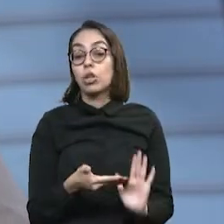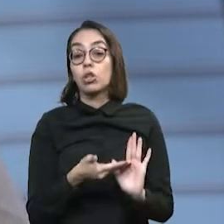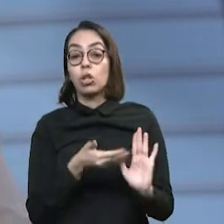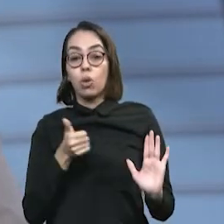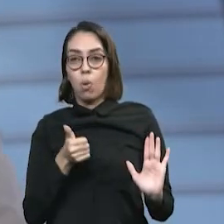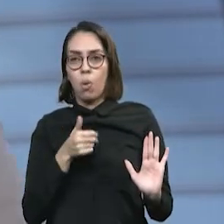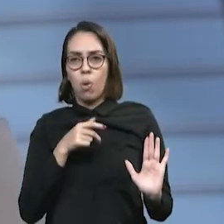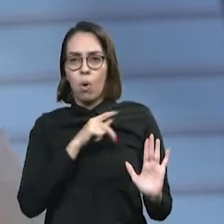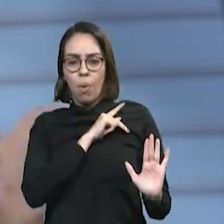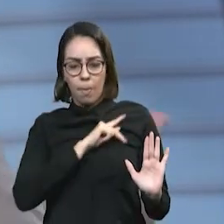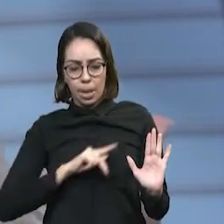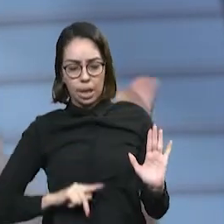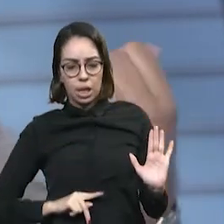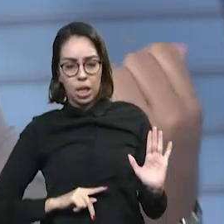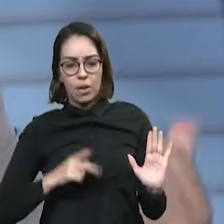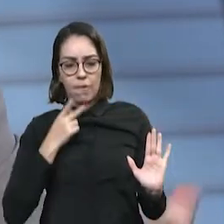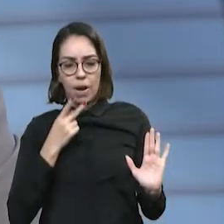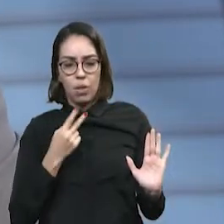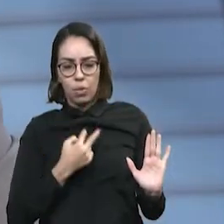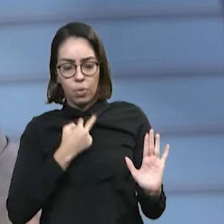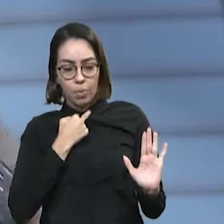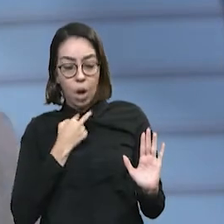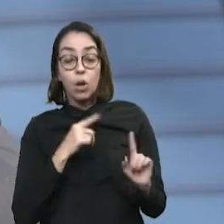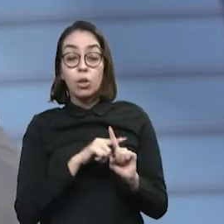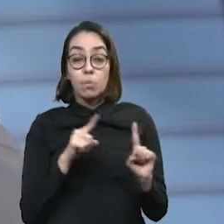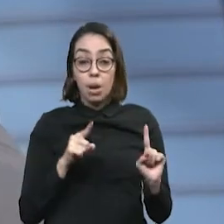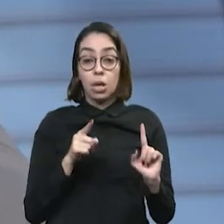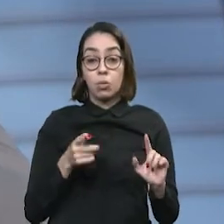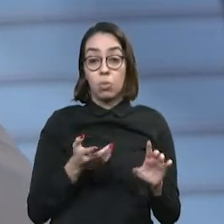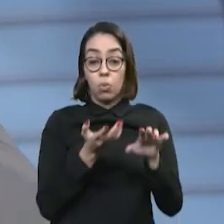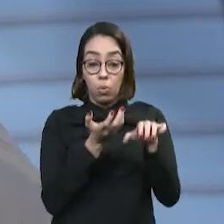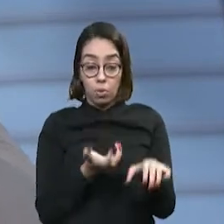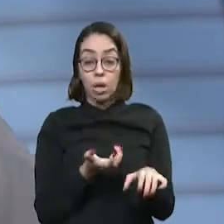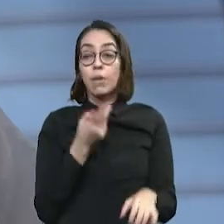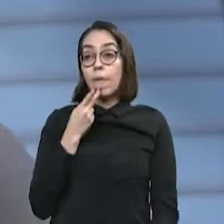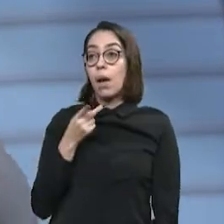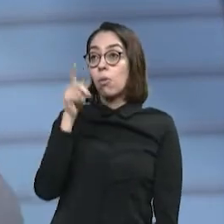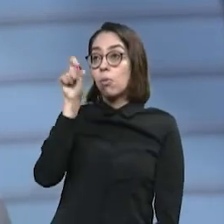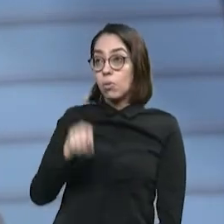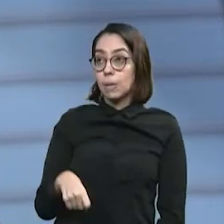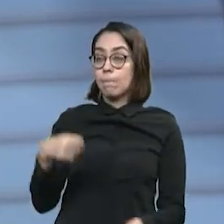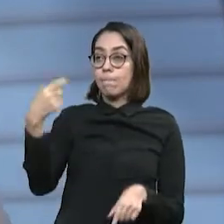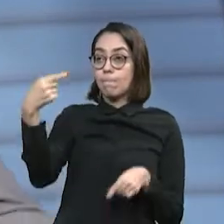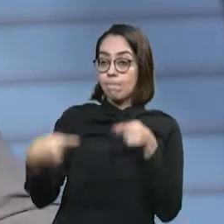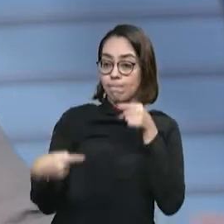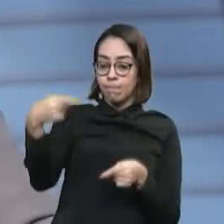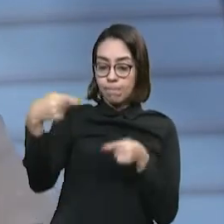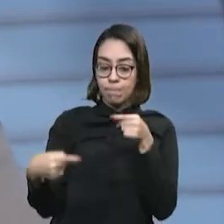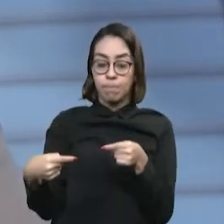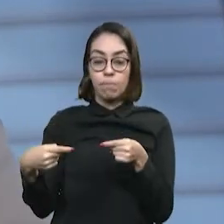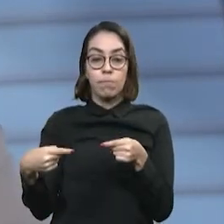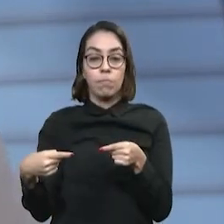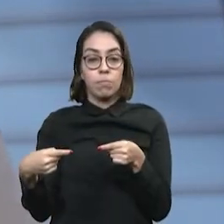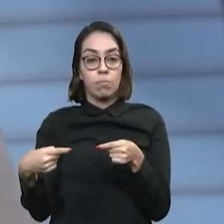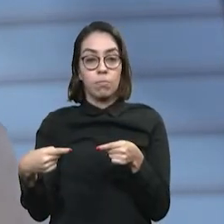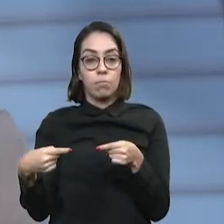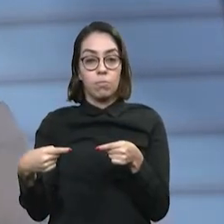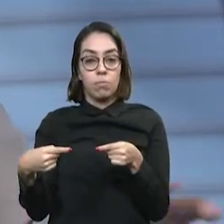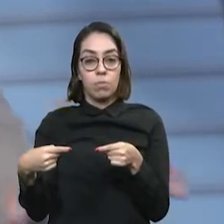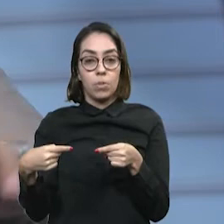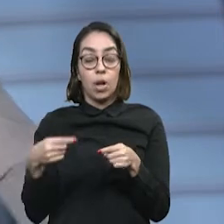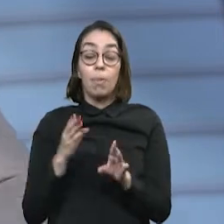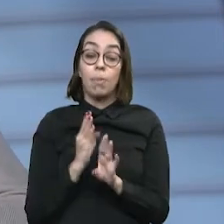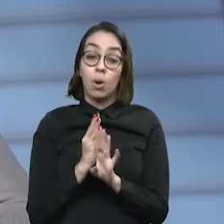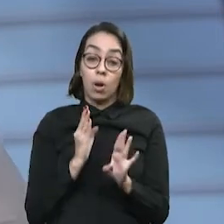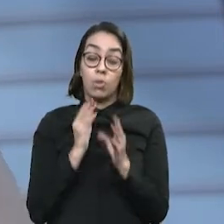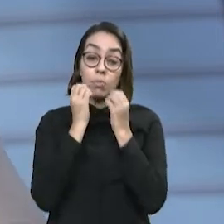nós temos essa politicagem. Então, 10 foi derrubado o veto. Agora, esse projeto volta para ser sancionado. Então, é bom que foi derrubado. É